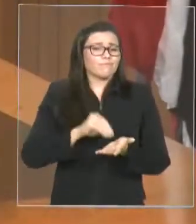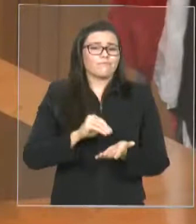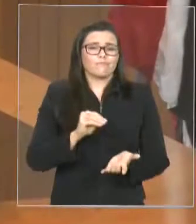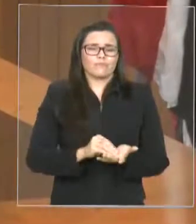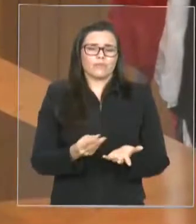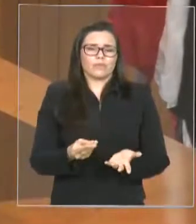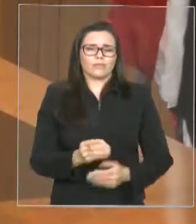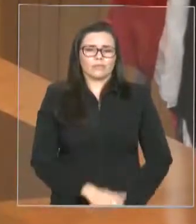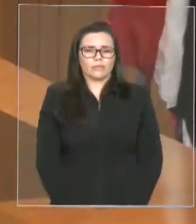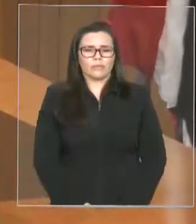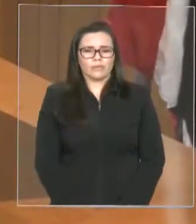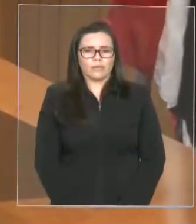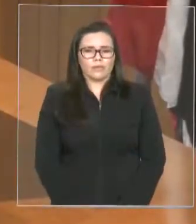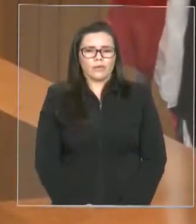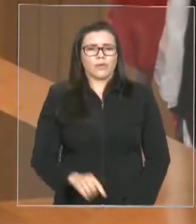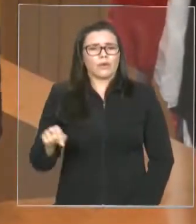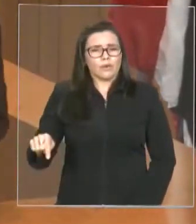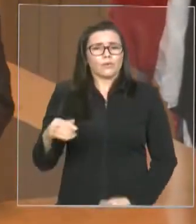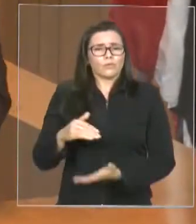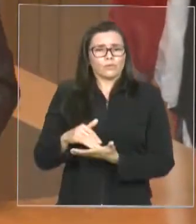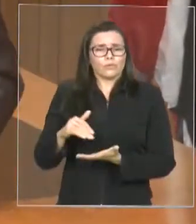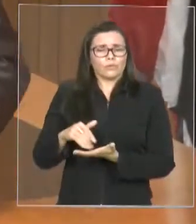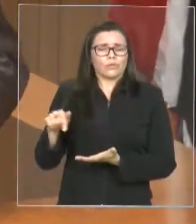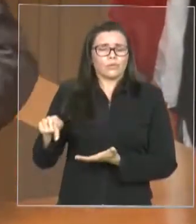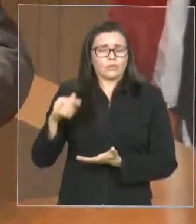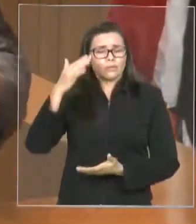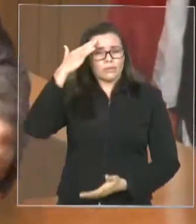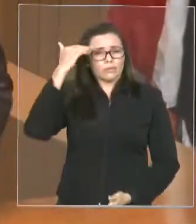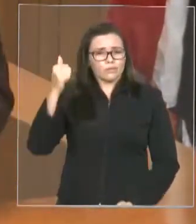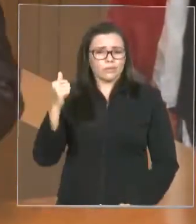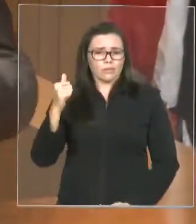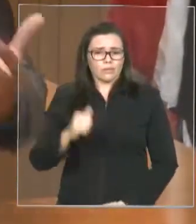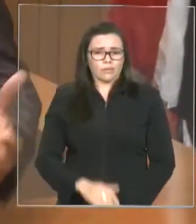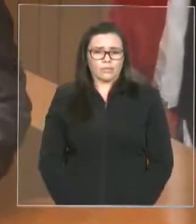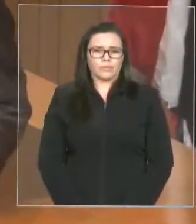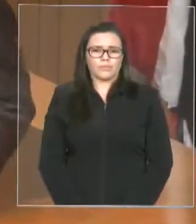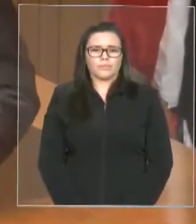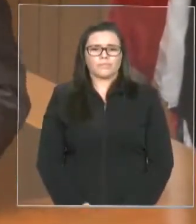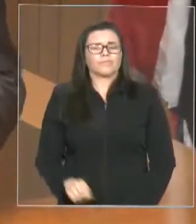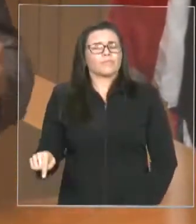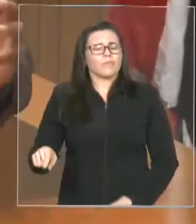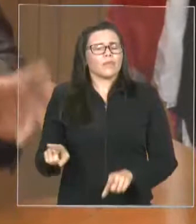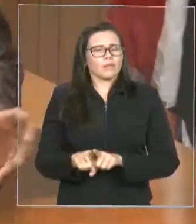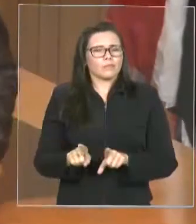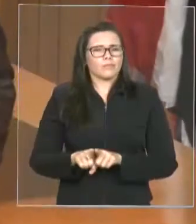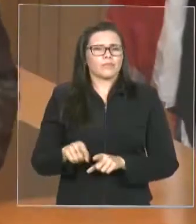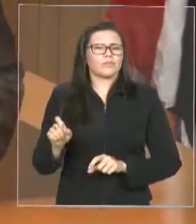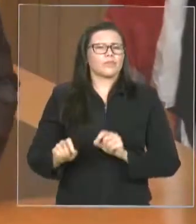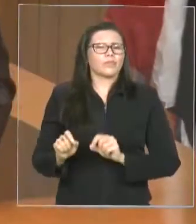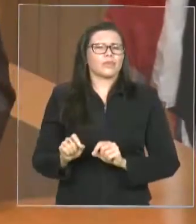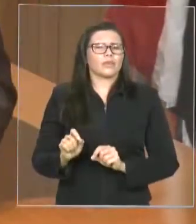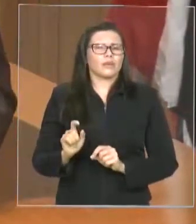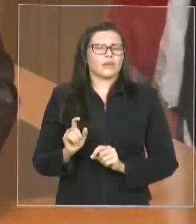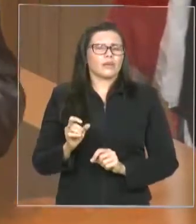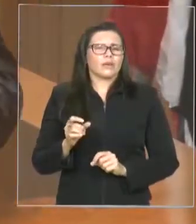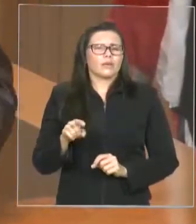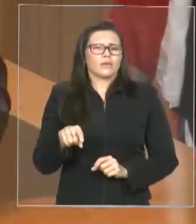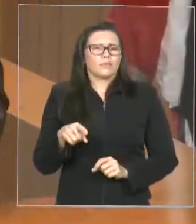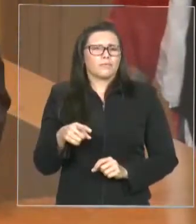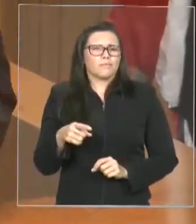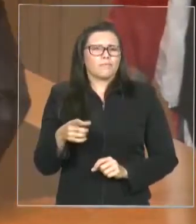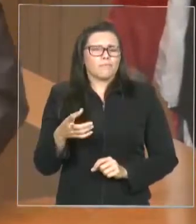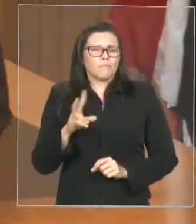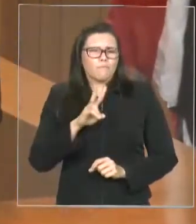é preocupado em relação a toda essa problemática e vai tentar, junto ao corpo jurídico da secretaria, de buscar uma fórmula para resolver esse